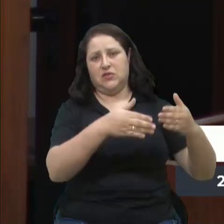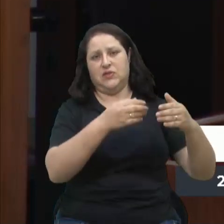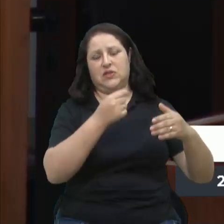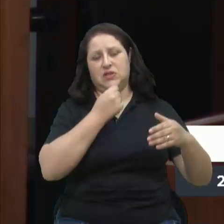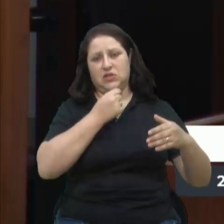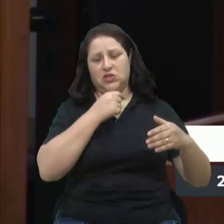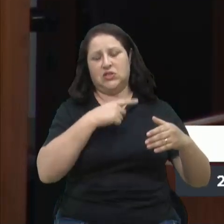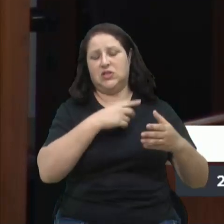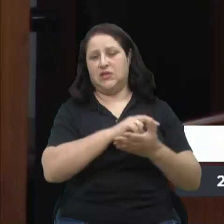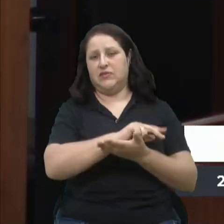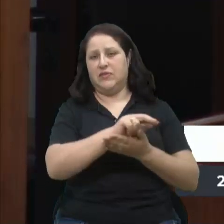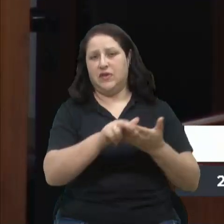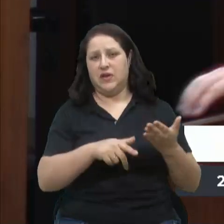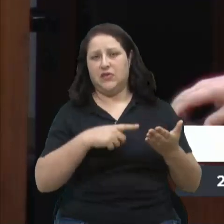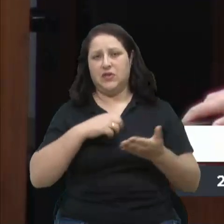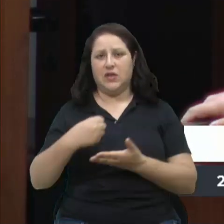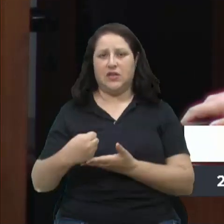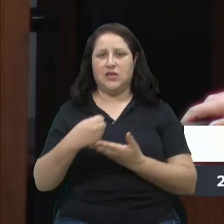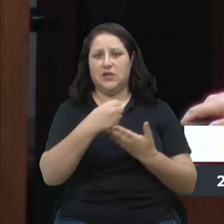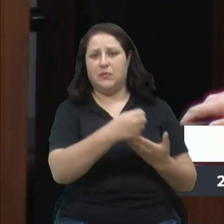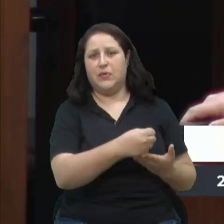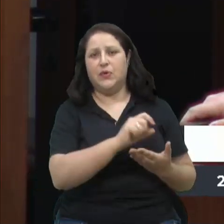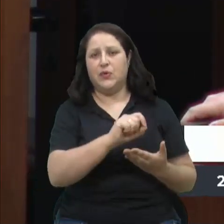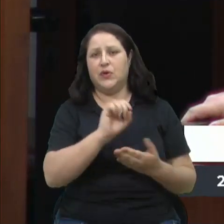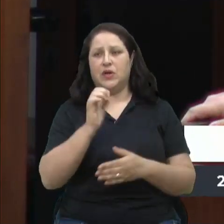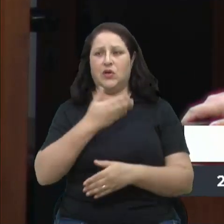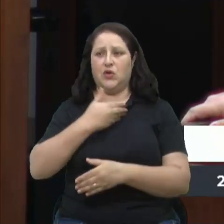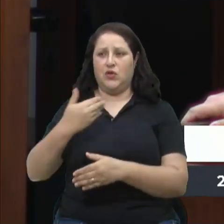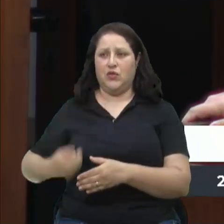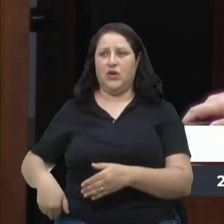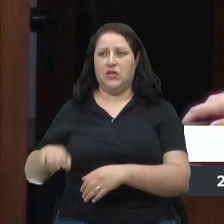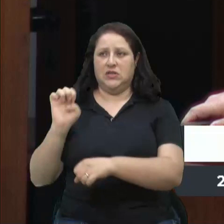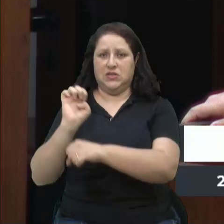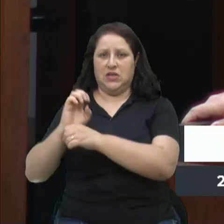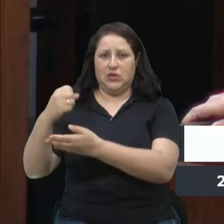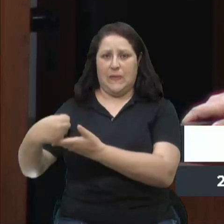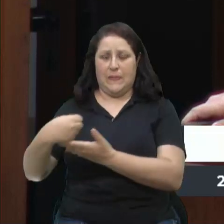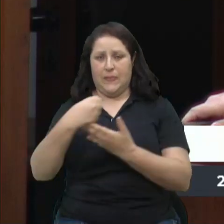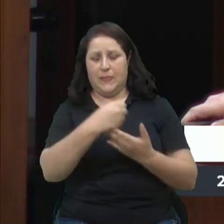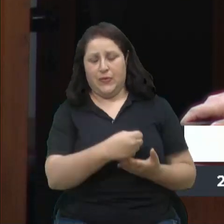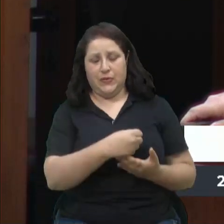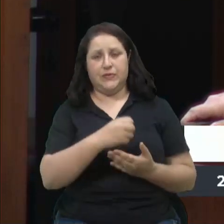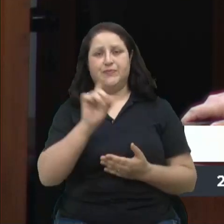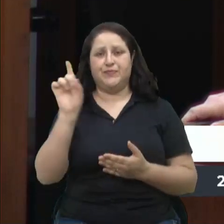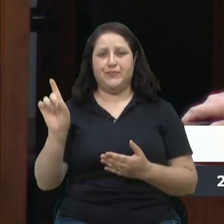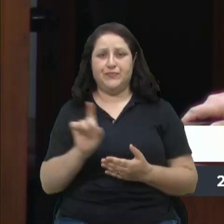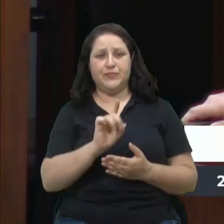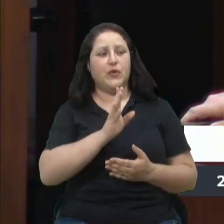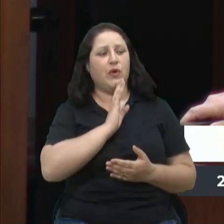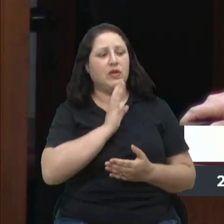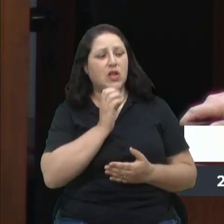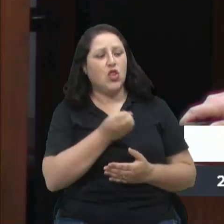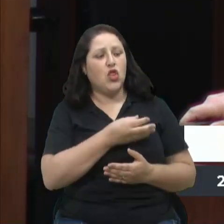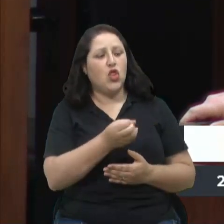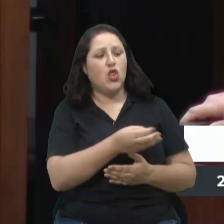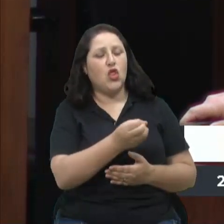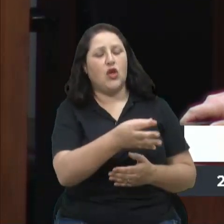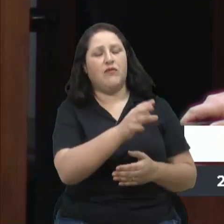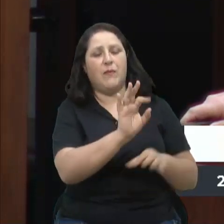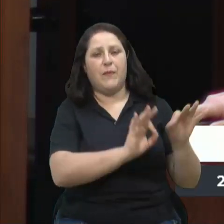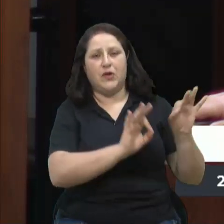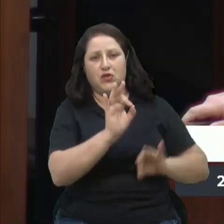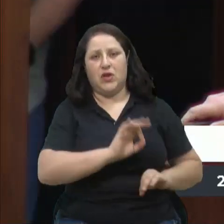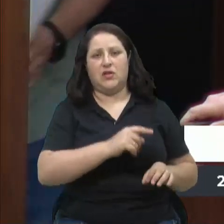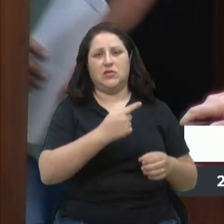apoio do governo do Estado, e que viesse conhecer novos projetos, inclusive, que a cidade